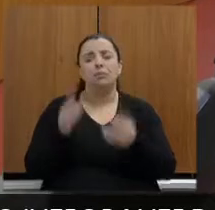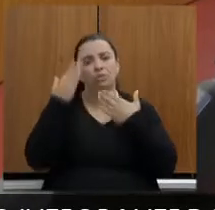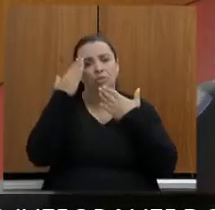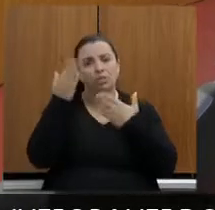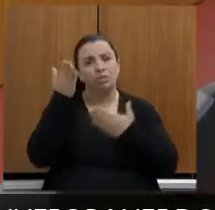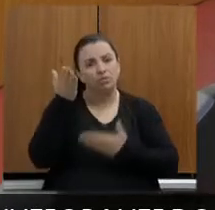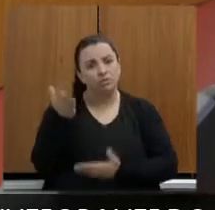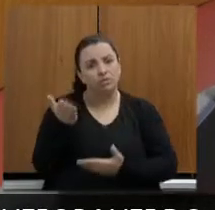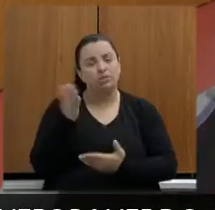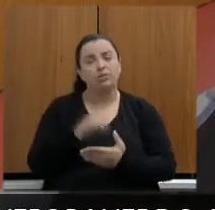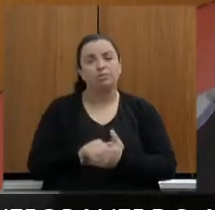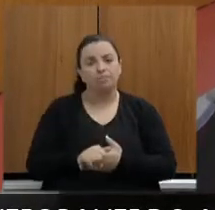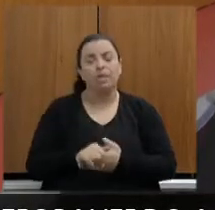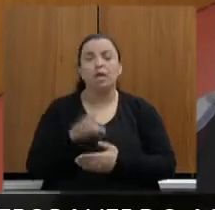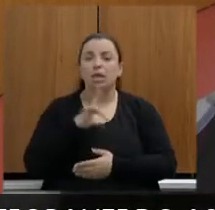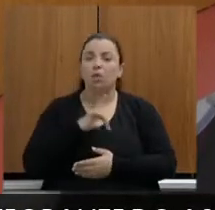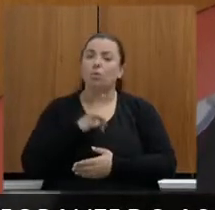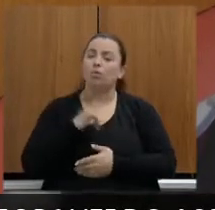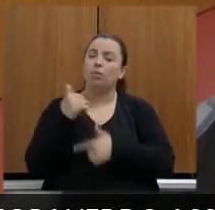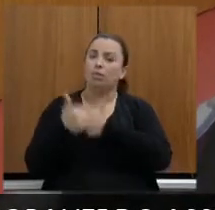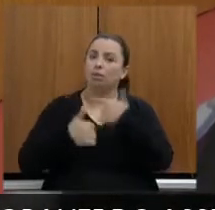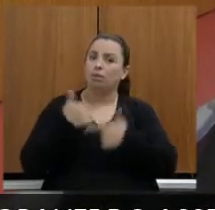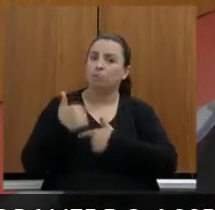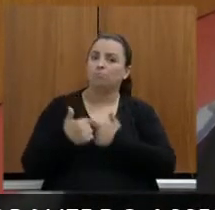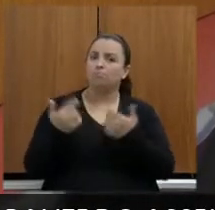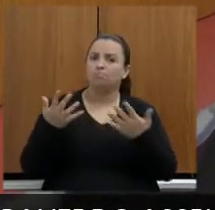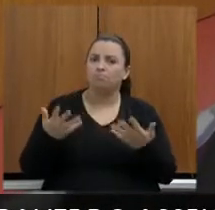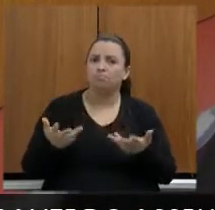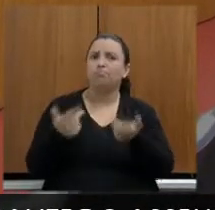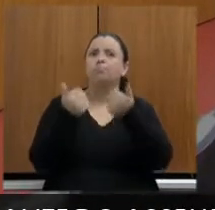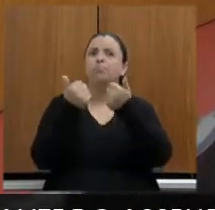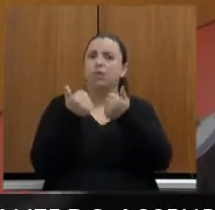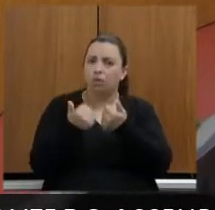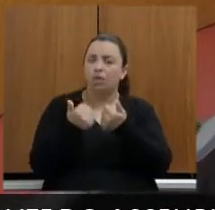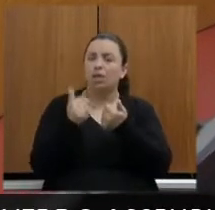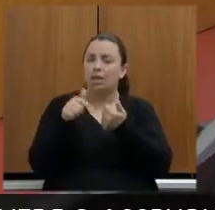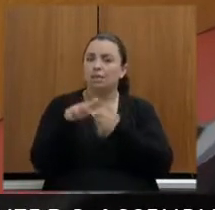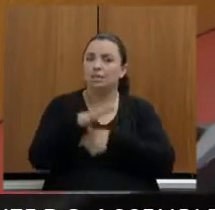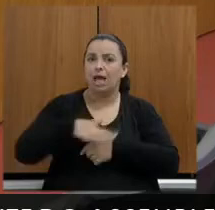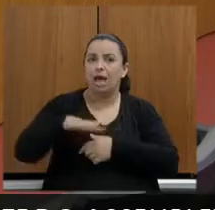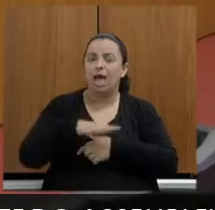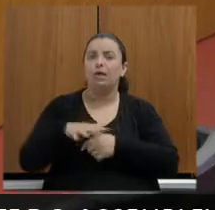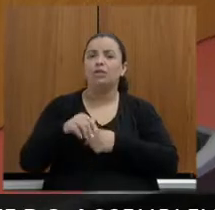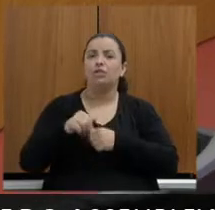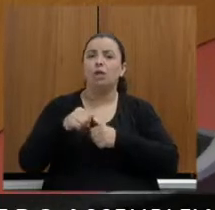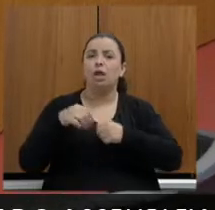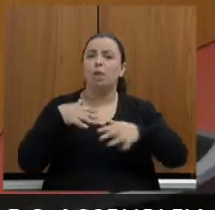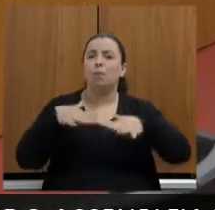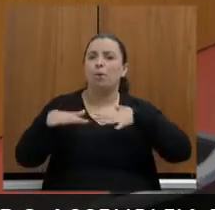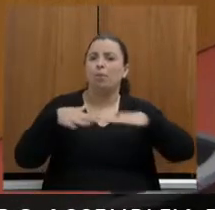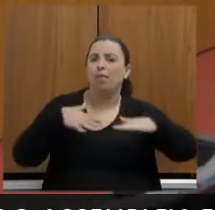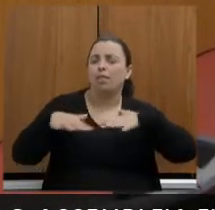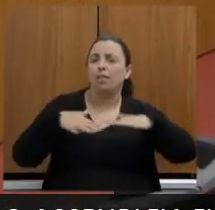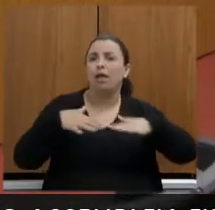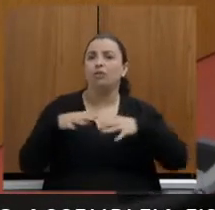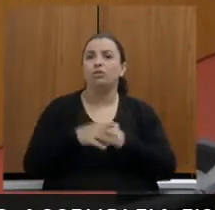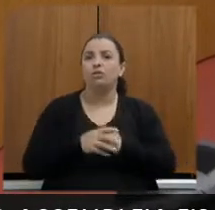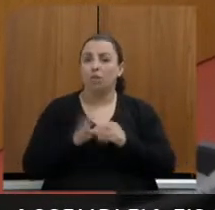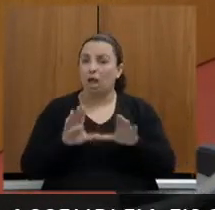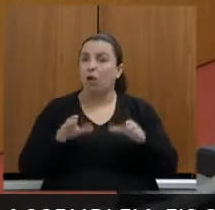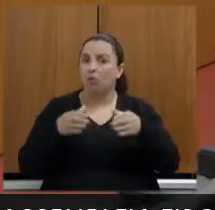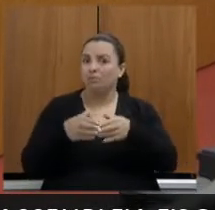na sua pessoa, tem feito um trabalho excepcional nessa área de mobilidade, também a Comissão de Transportes, que sempre é